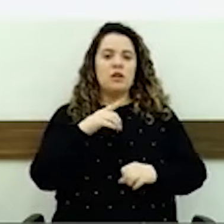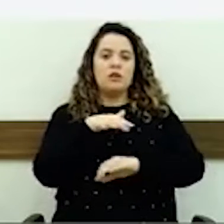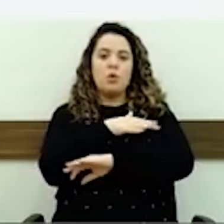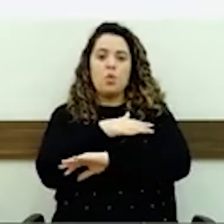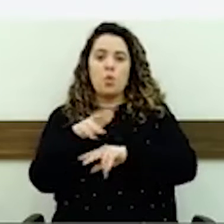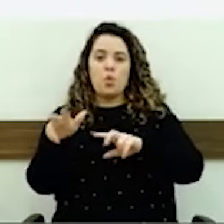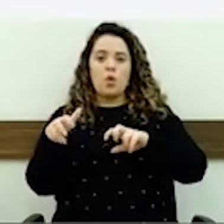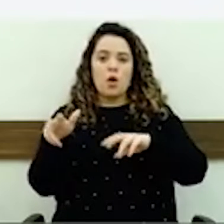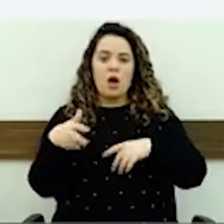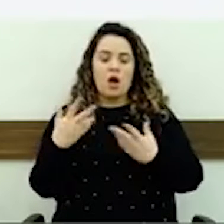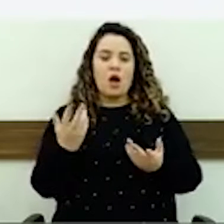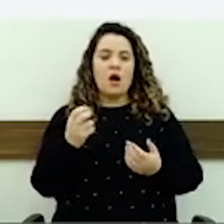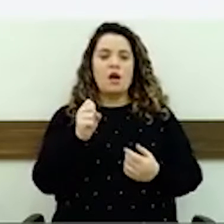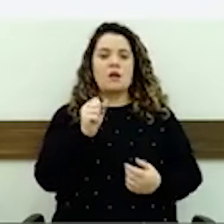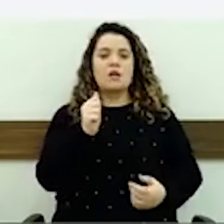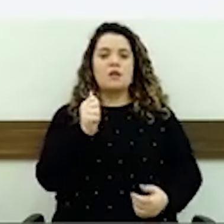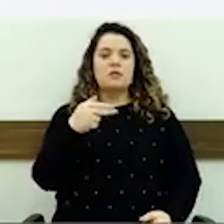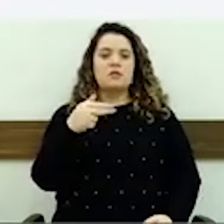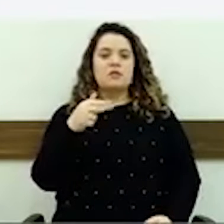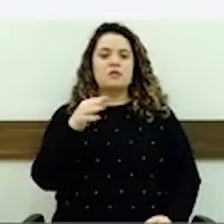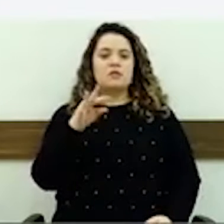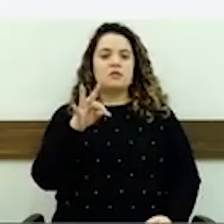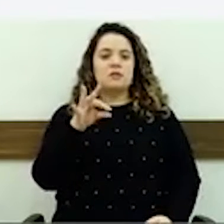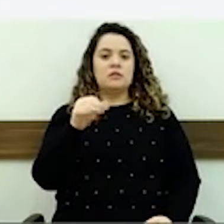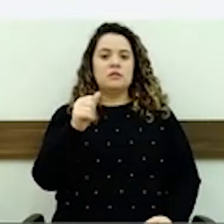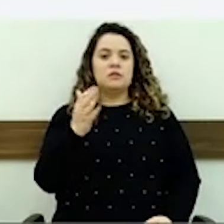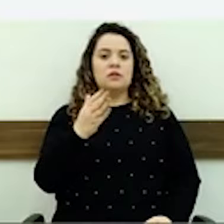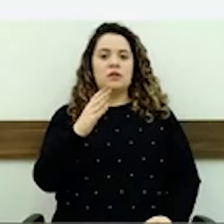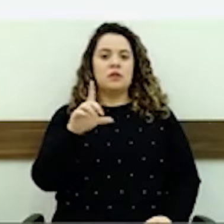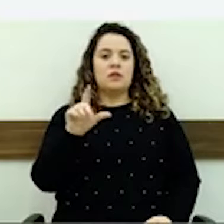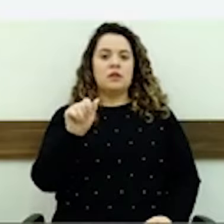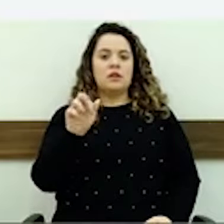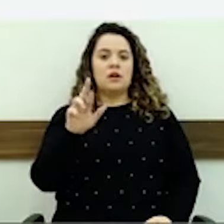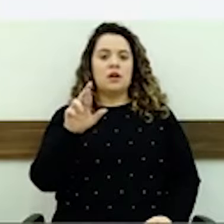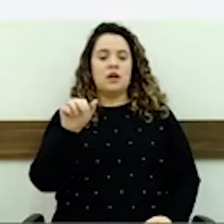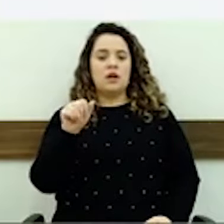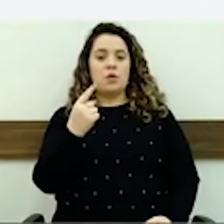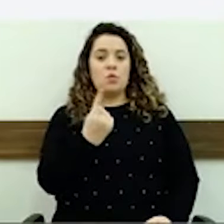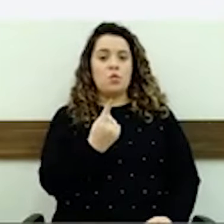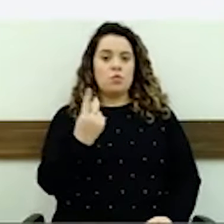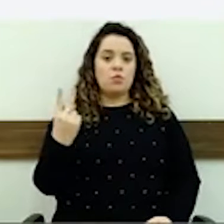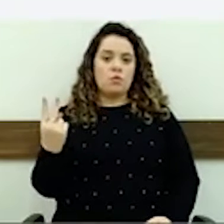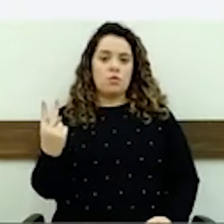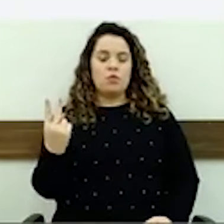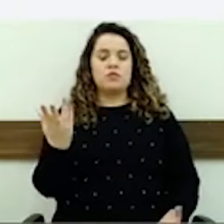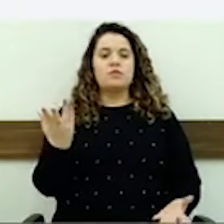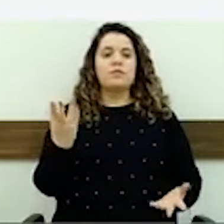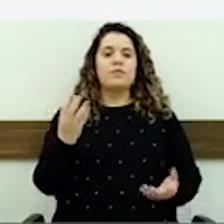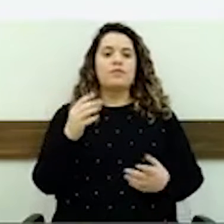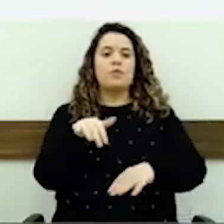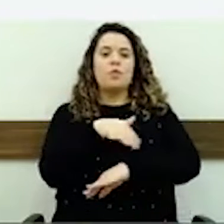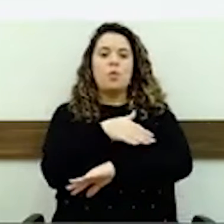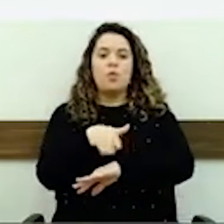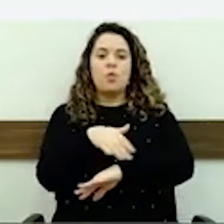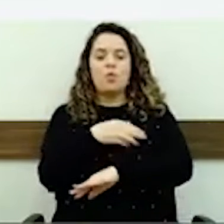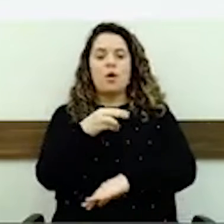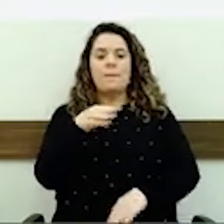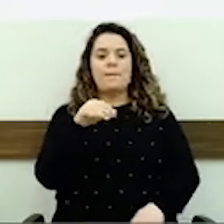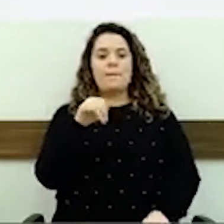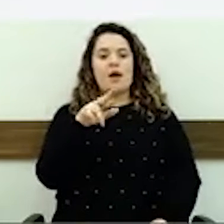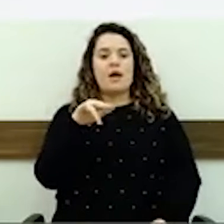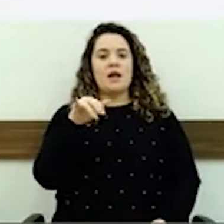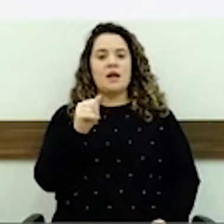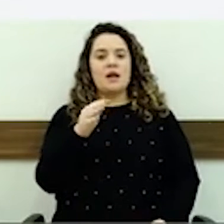Clara 1, Santa Clara 2, Jardim Internacional, na rua Maria Pereira Leite. Então, entrei em